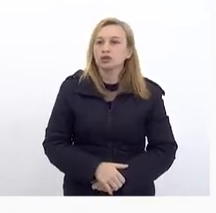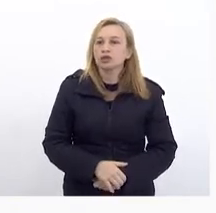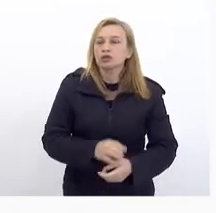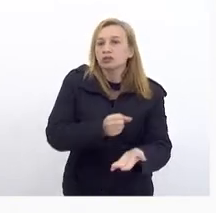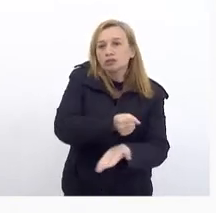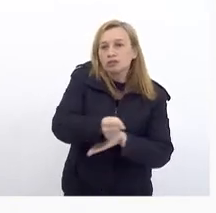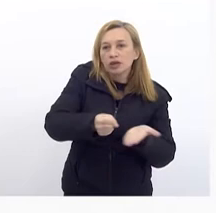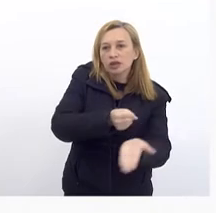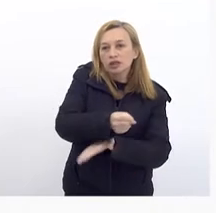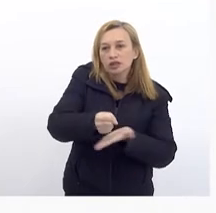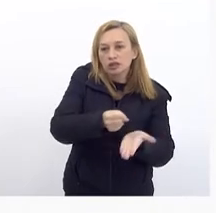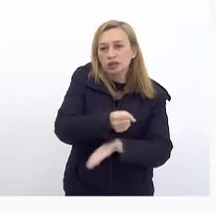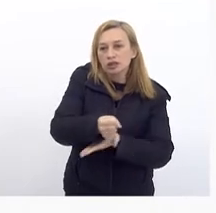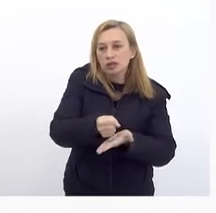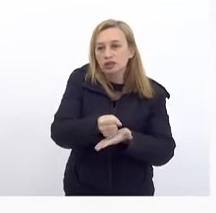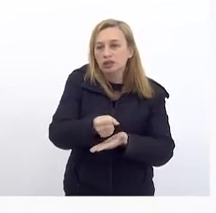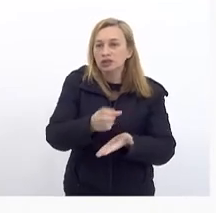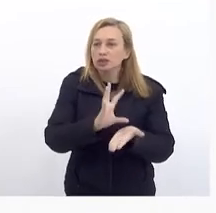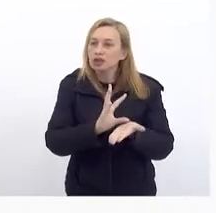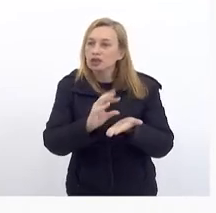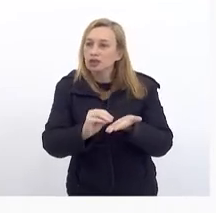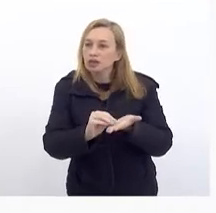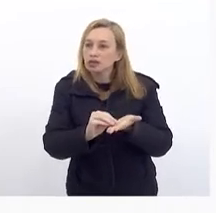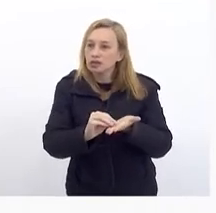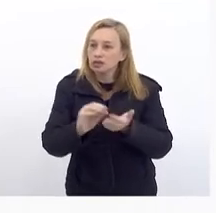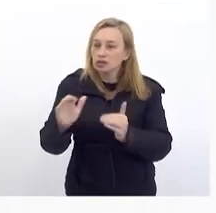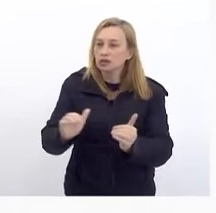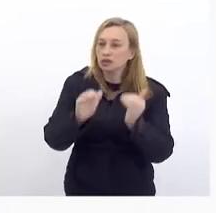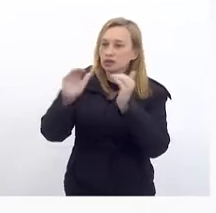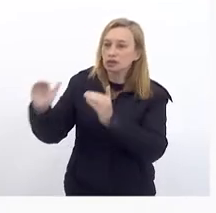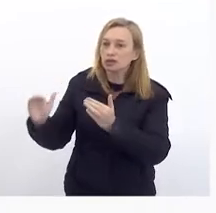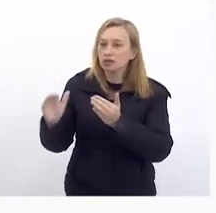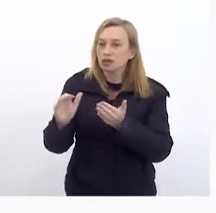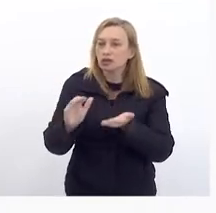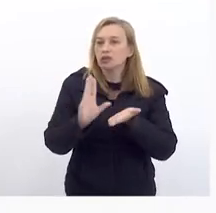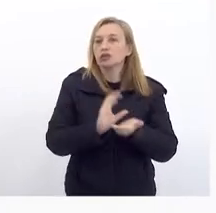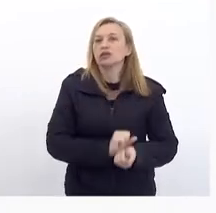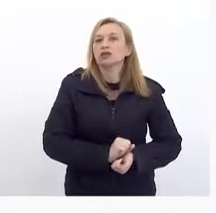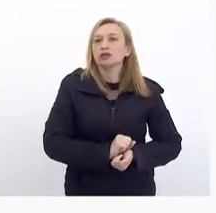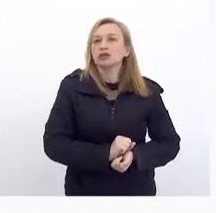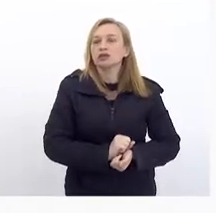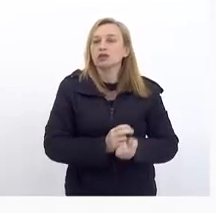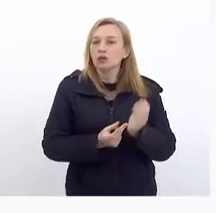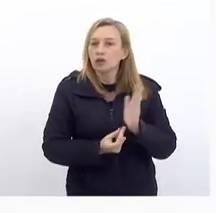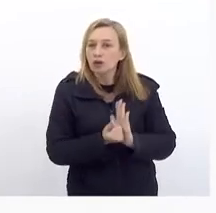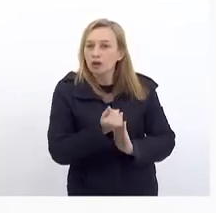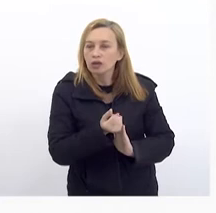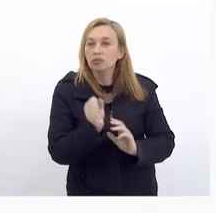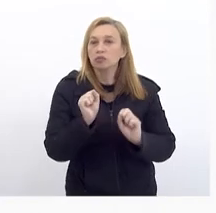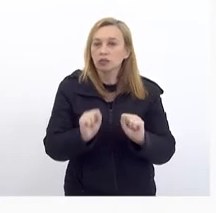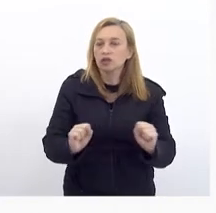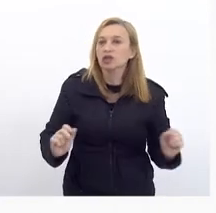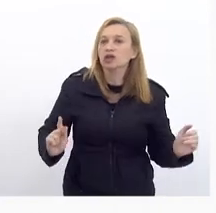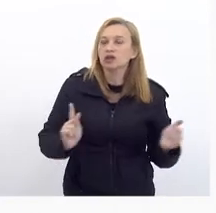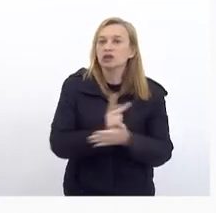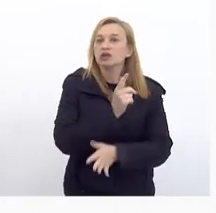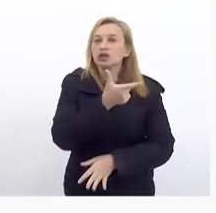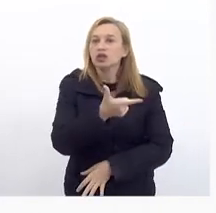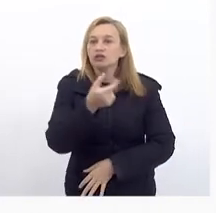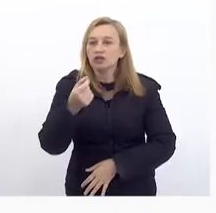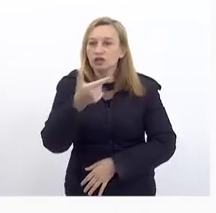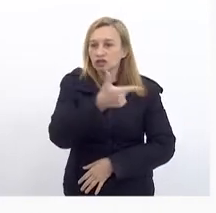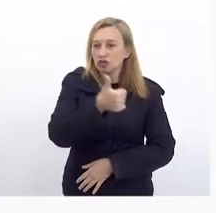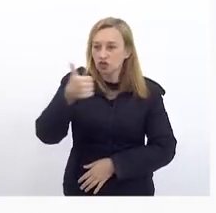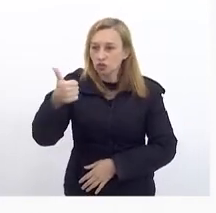Tá Tá pautada No superávit Orçamentário Que poderá Vir a ocorrer Em 2021